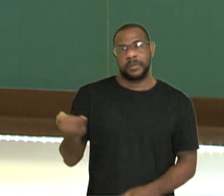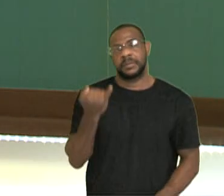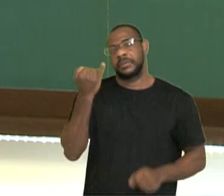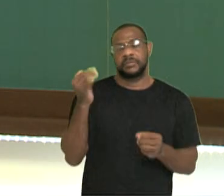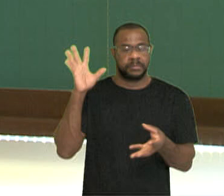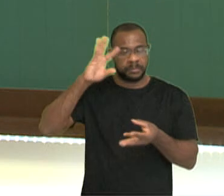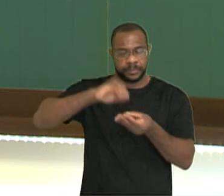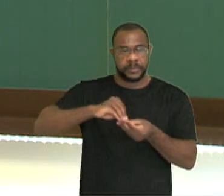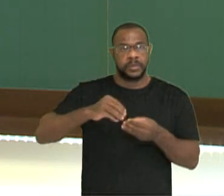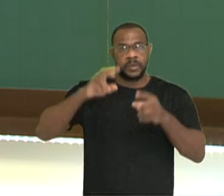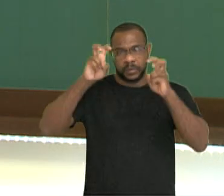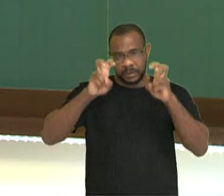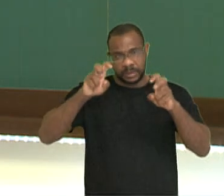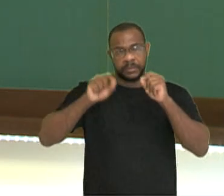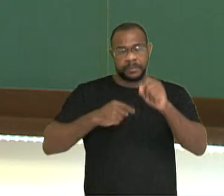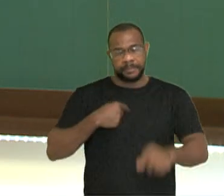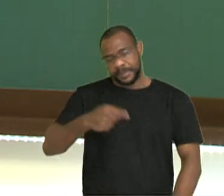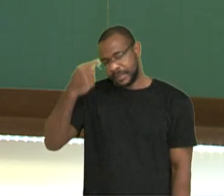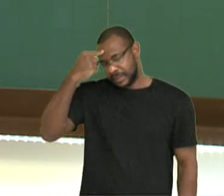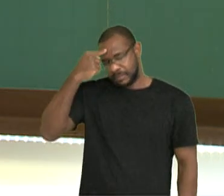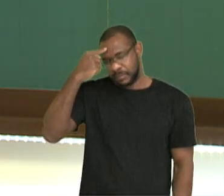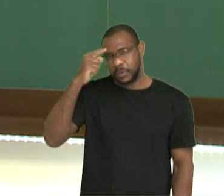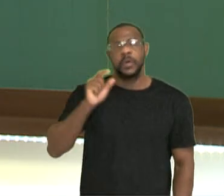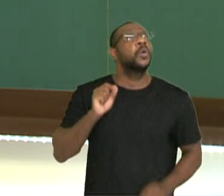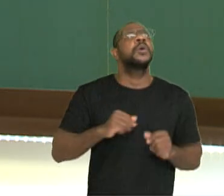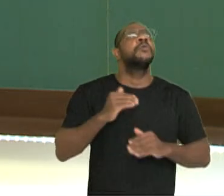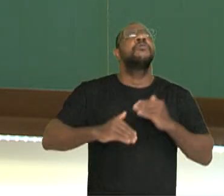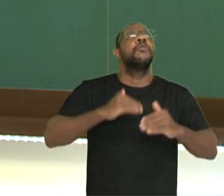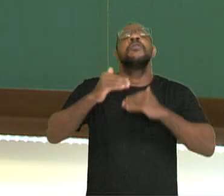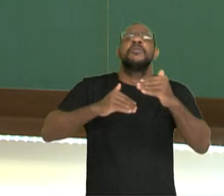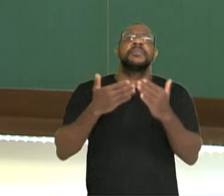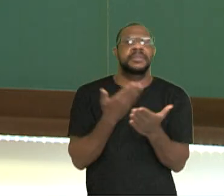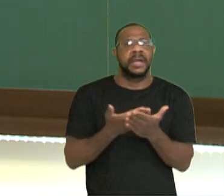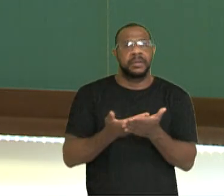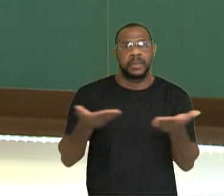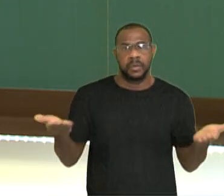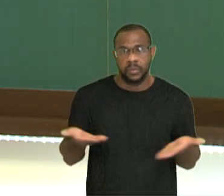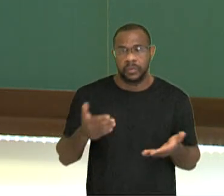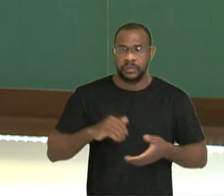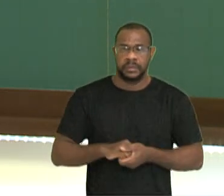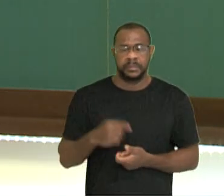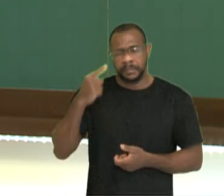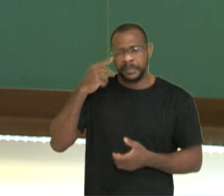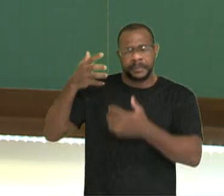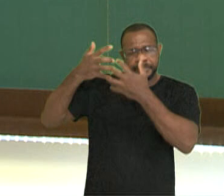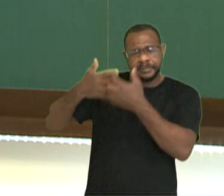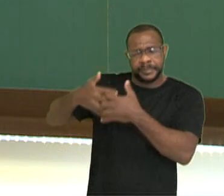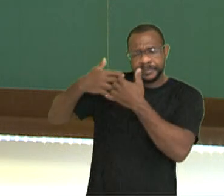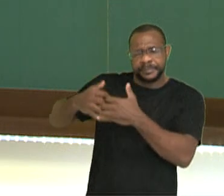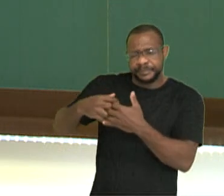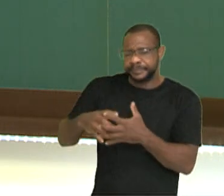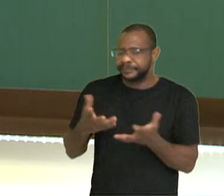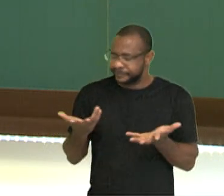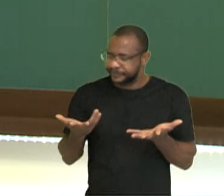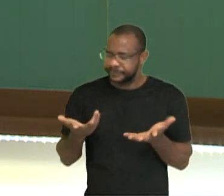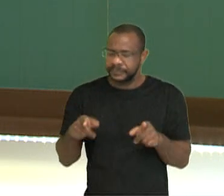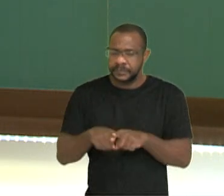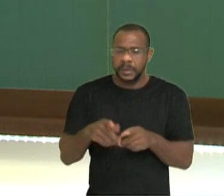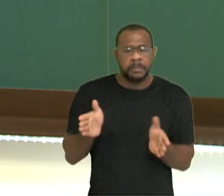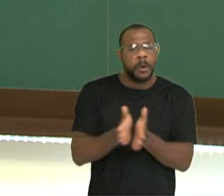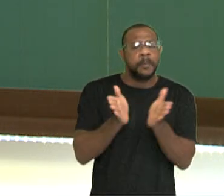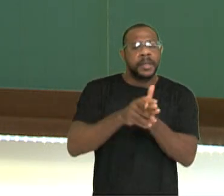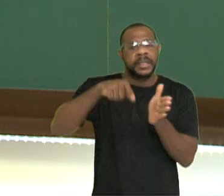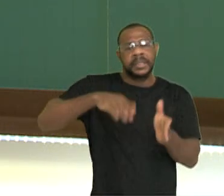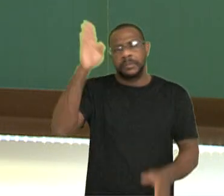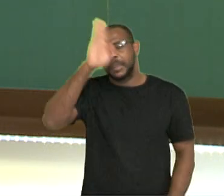assunto pensando o que desenvolvemos ao longo da aula. Uma reflexão, uma análise da pobreza no